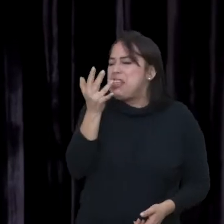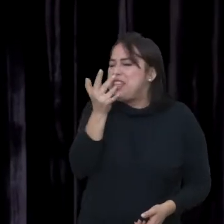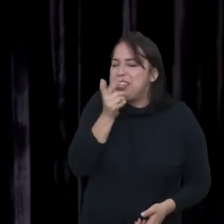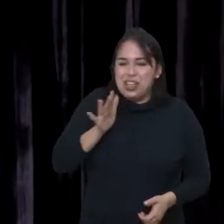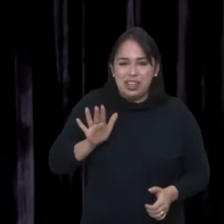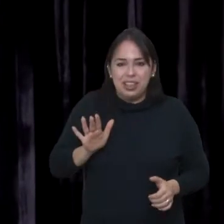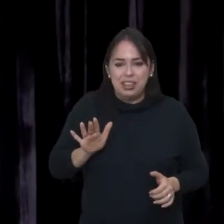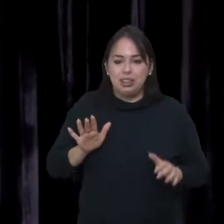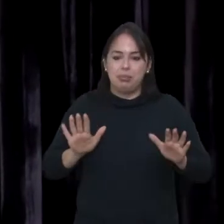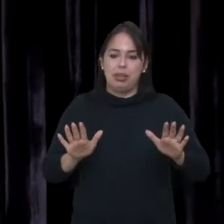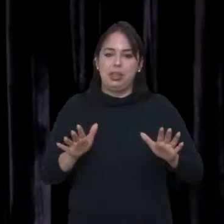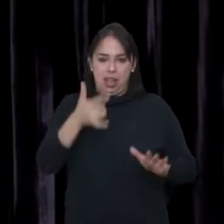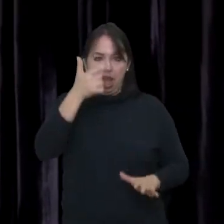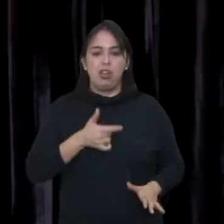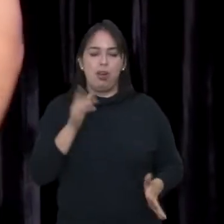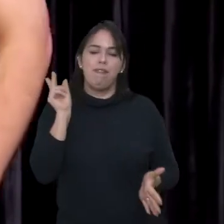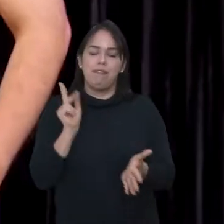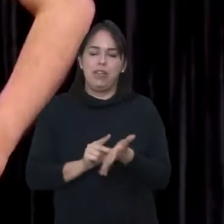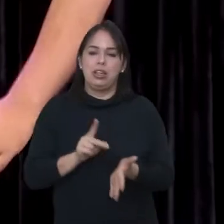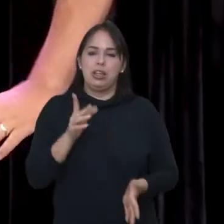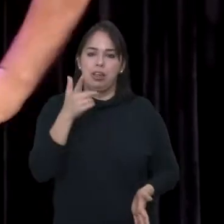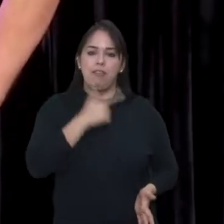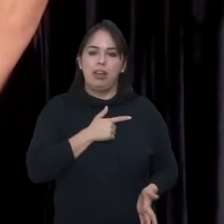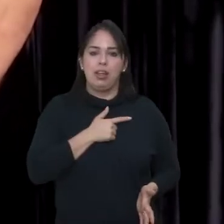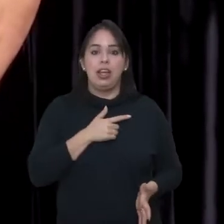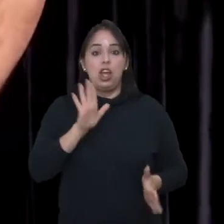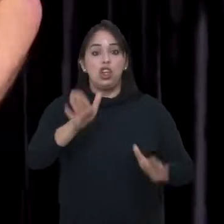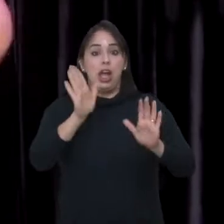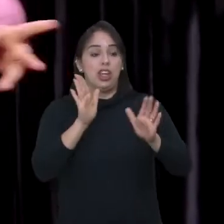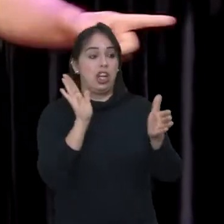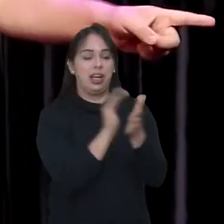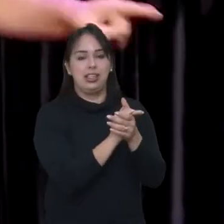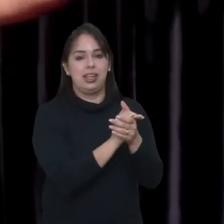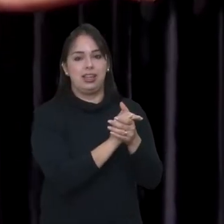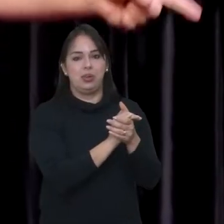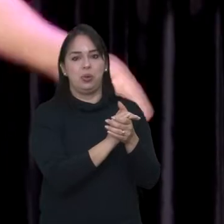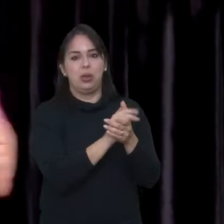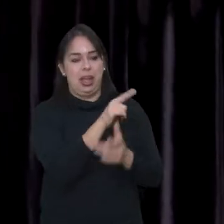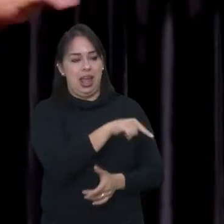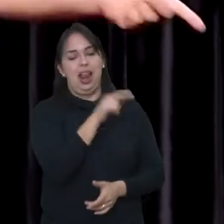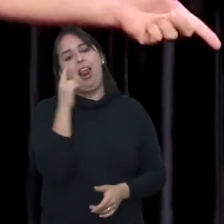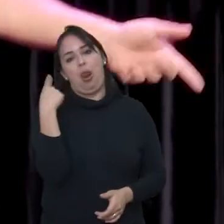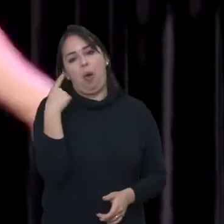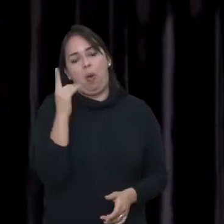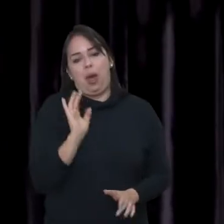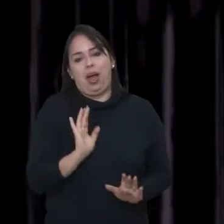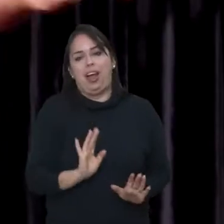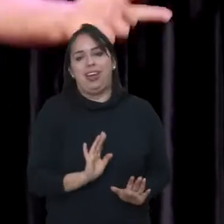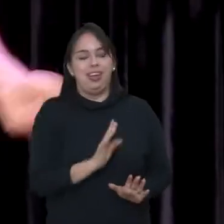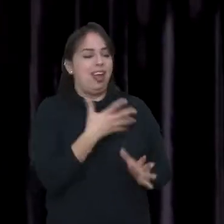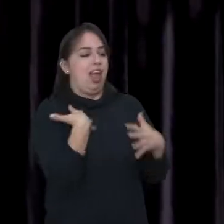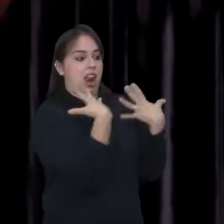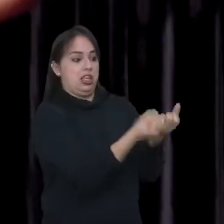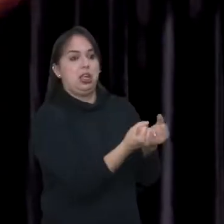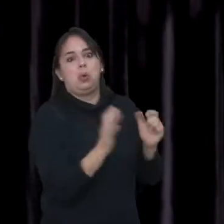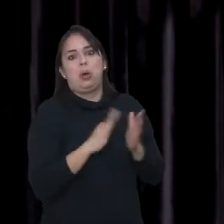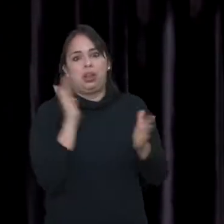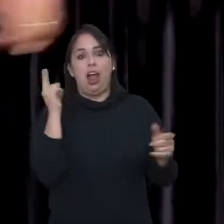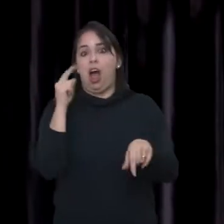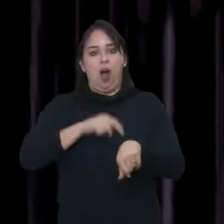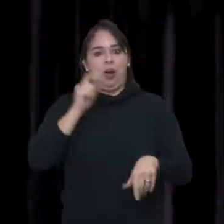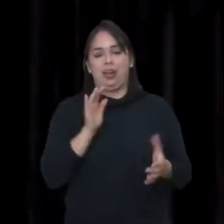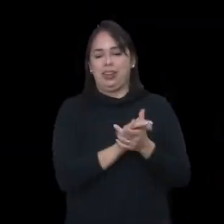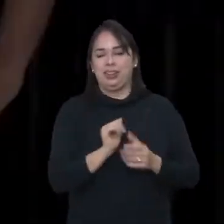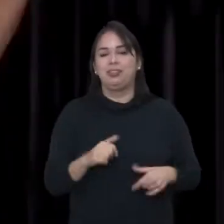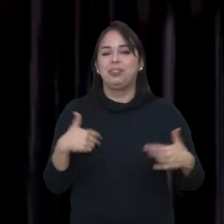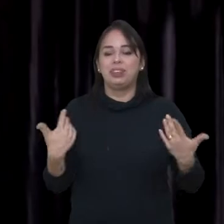Você é bonitinho. Mas não, gente, eu sou feio mesmo. Porque eu tive a contrapó. Porque eu casei, né? Consegui casar. Arranjei uma doida. Ela falou, quero.